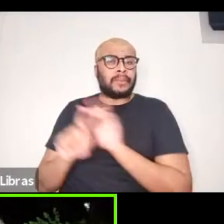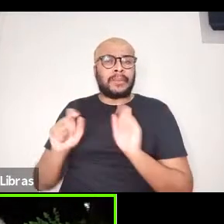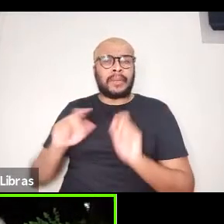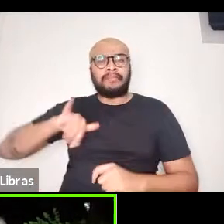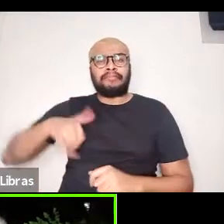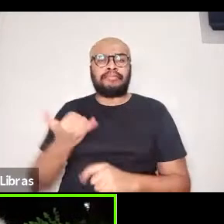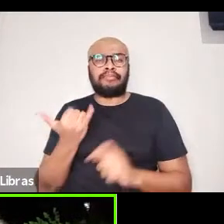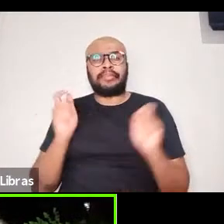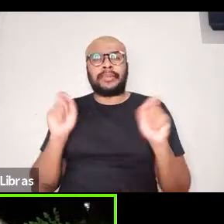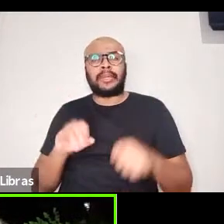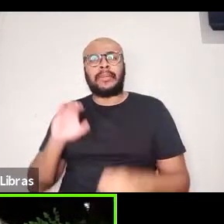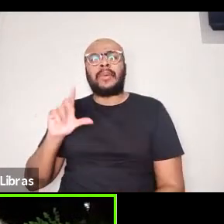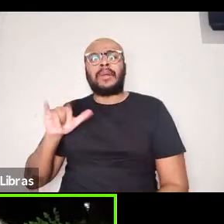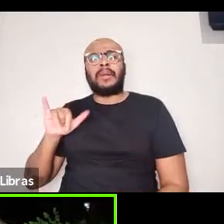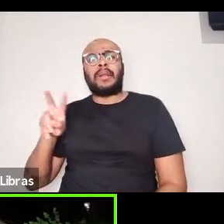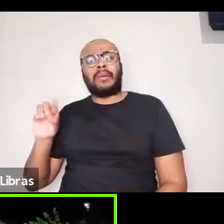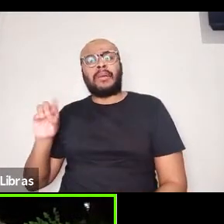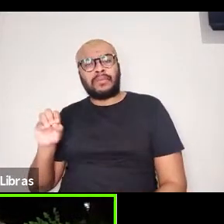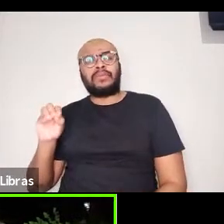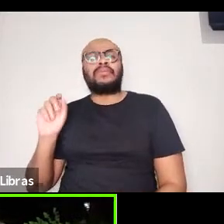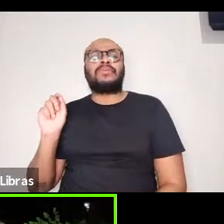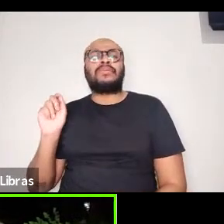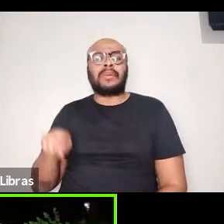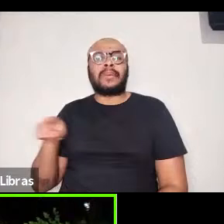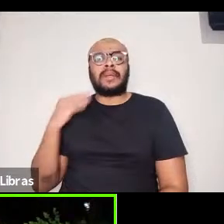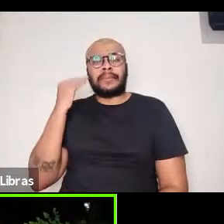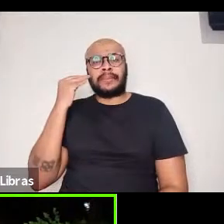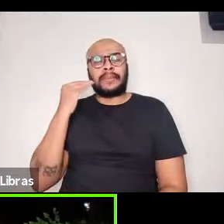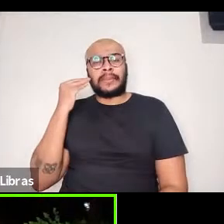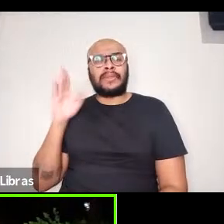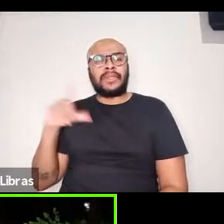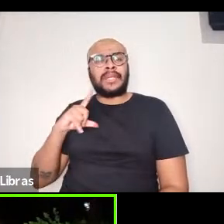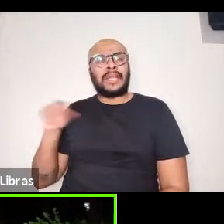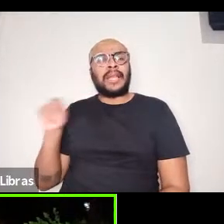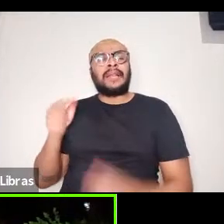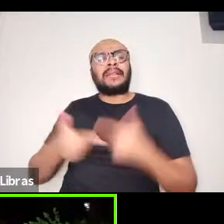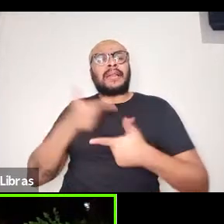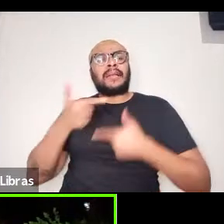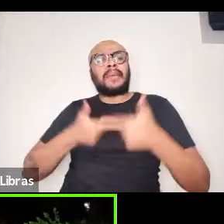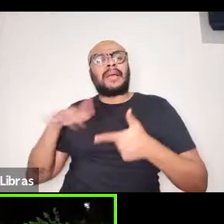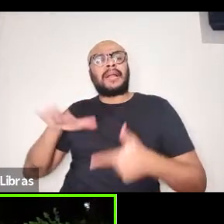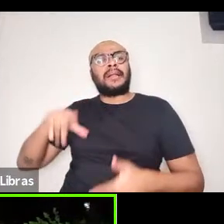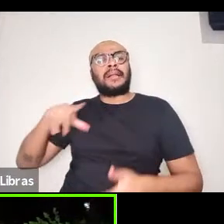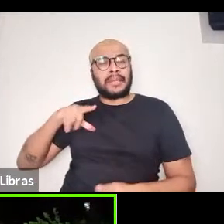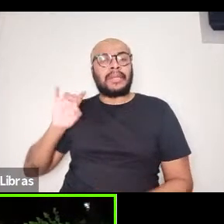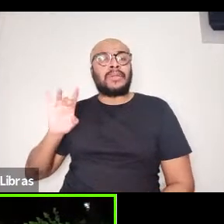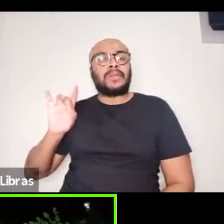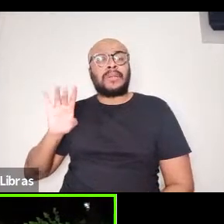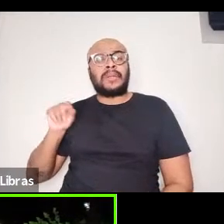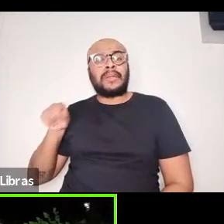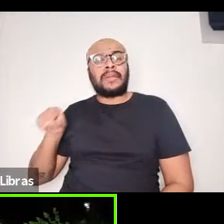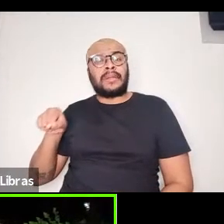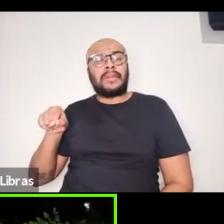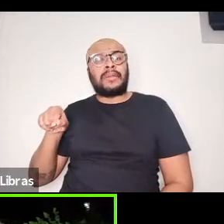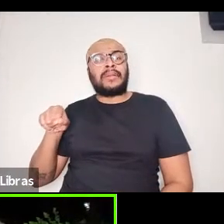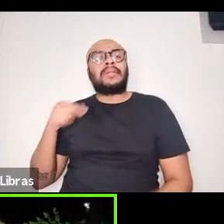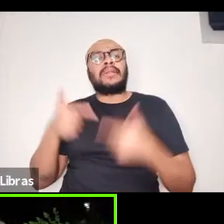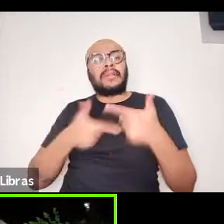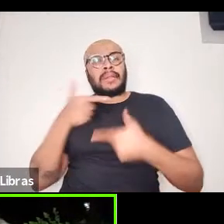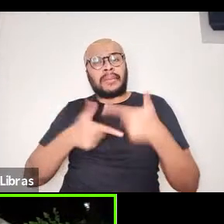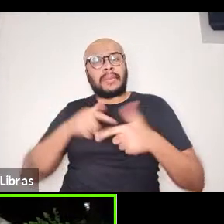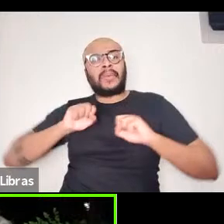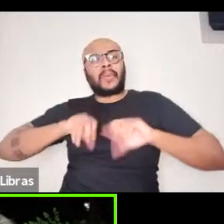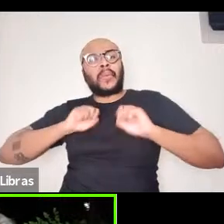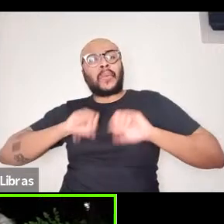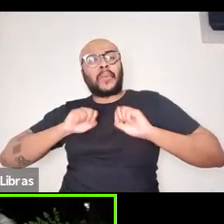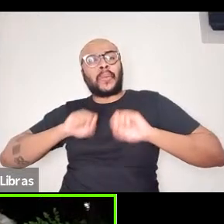o Cláudio, né, que tem tido uma atuação também, além da práxis educativa que